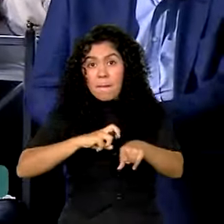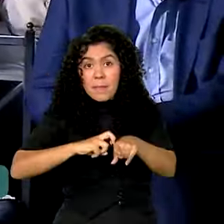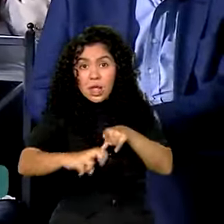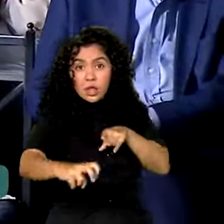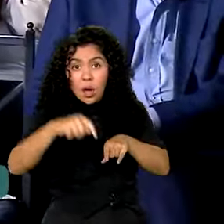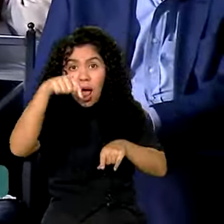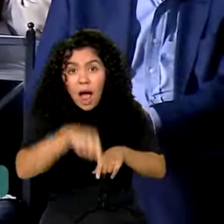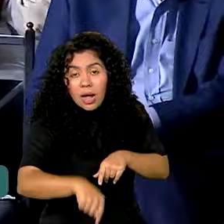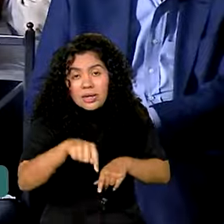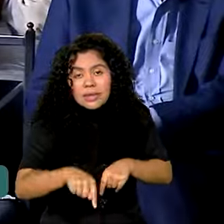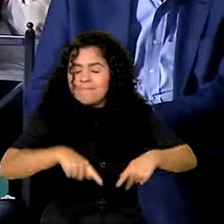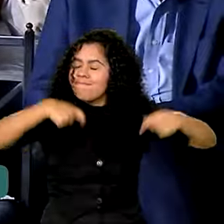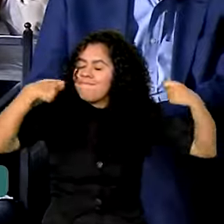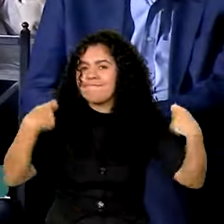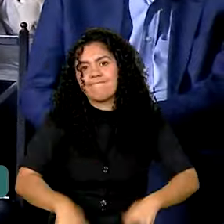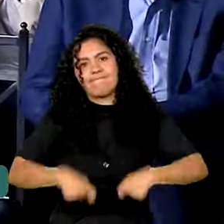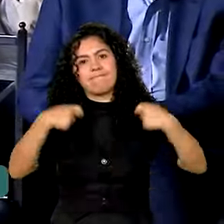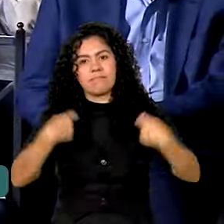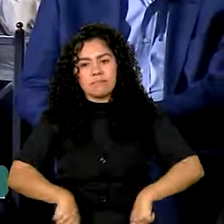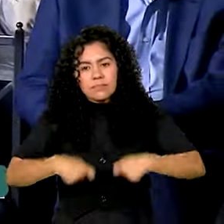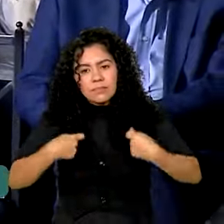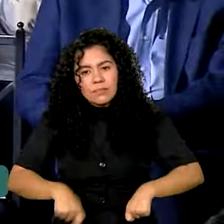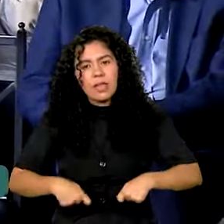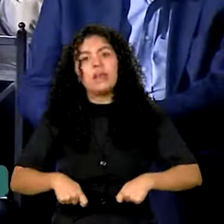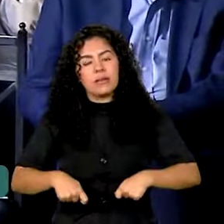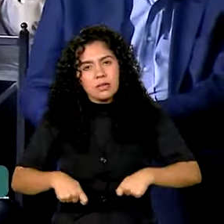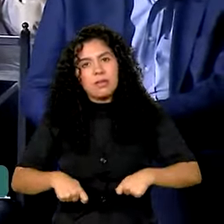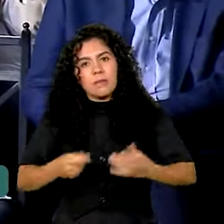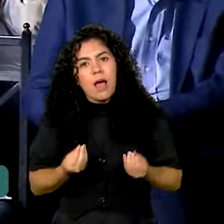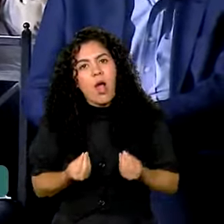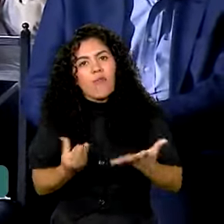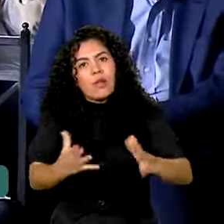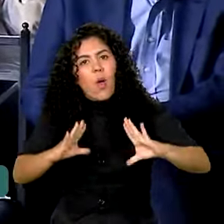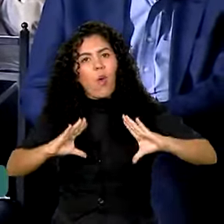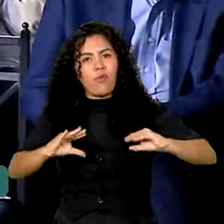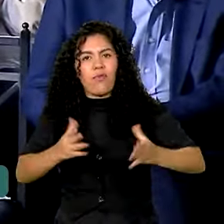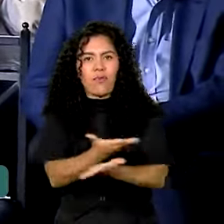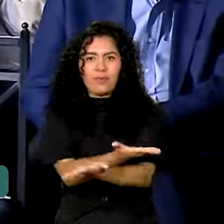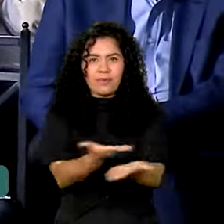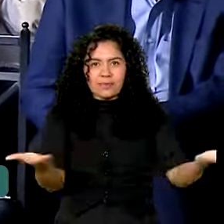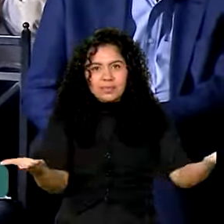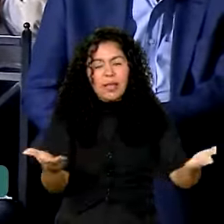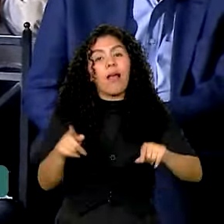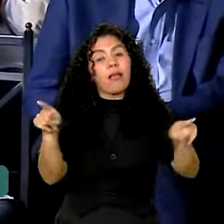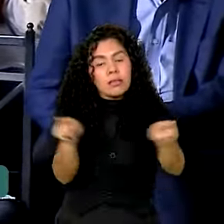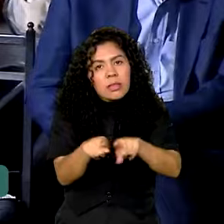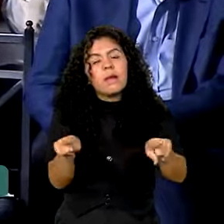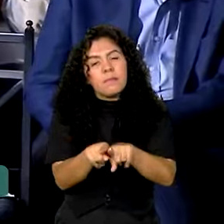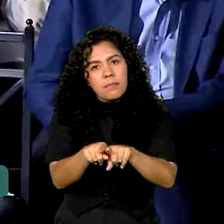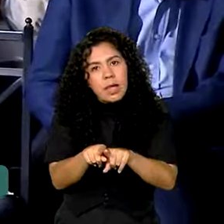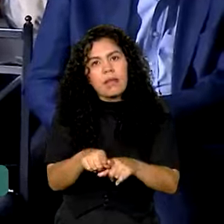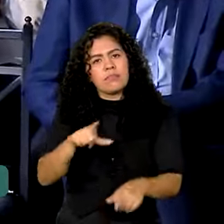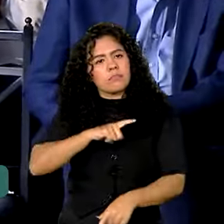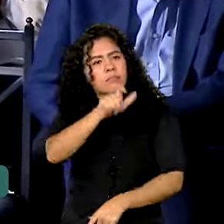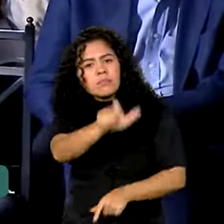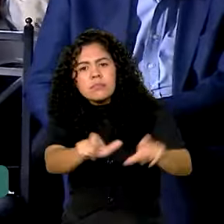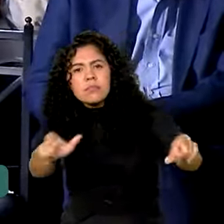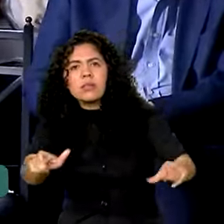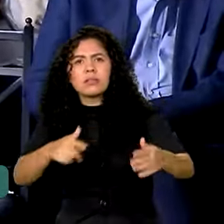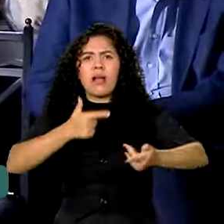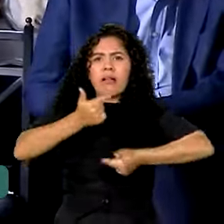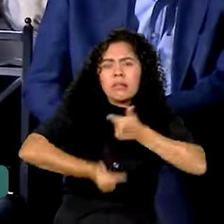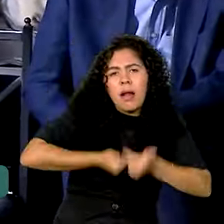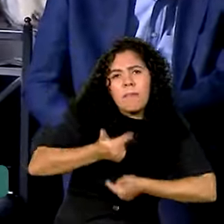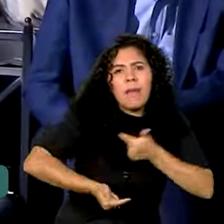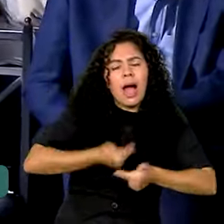é uma necessidade de dar conforto a vocês, de fazer com que um companheiro ou companheira que trabalha